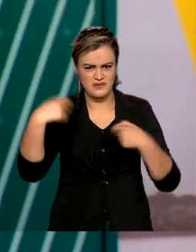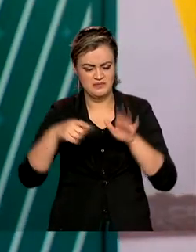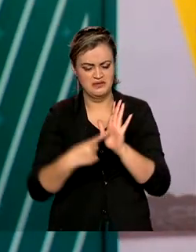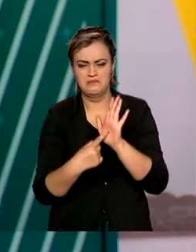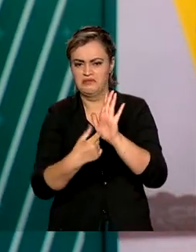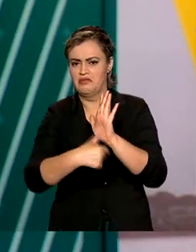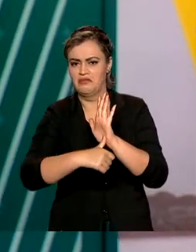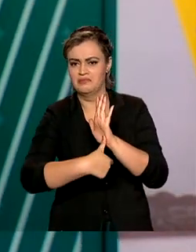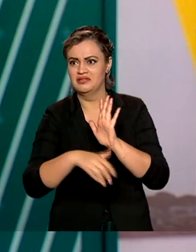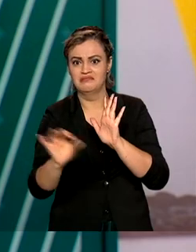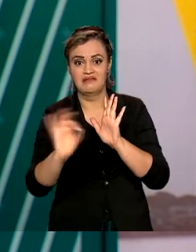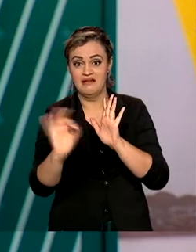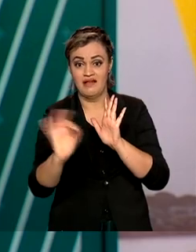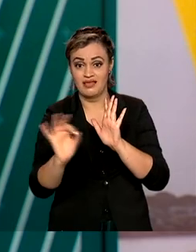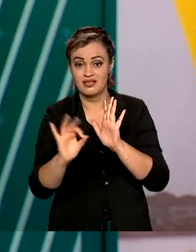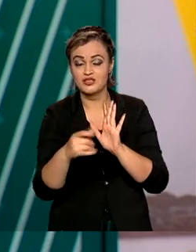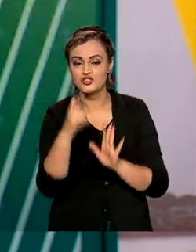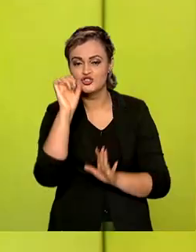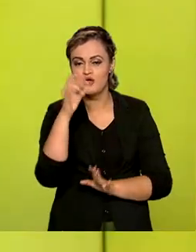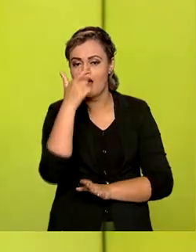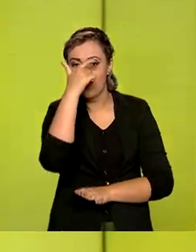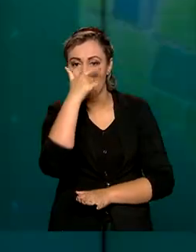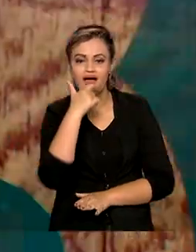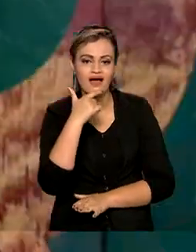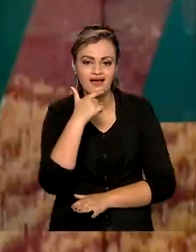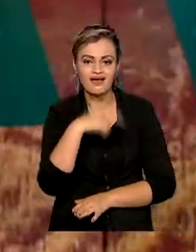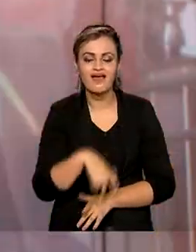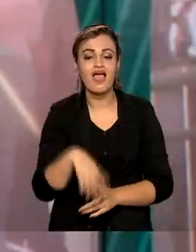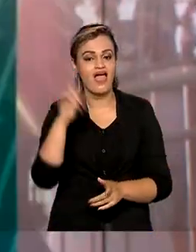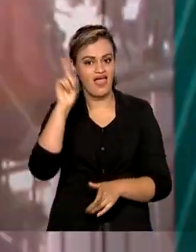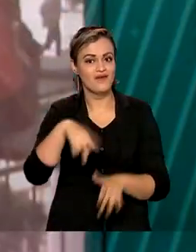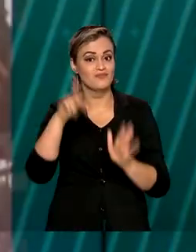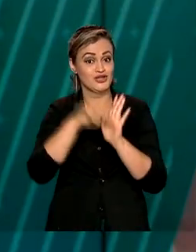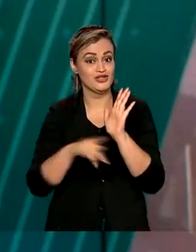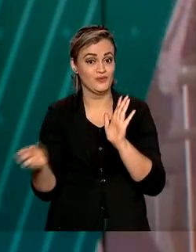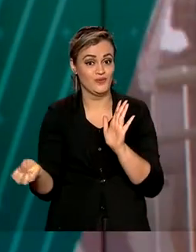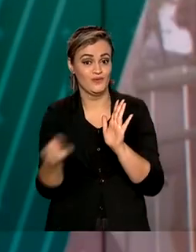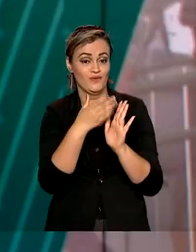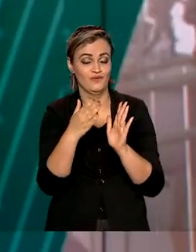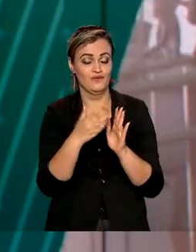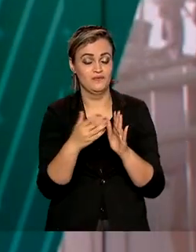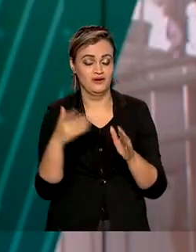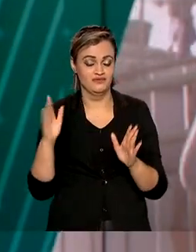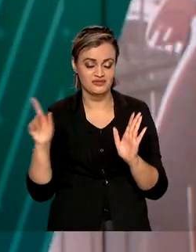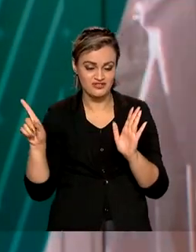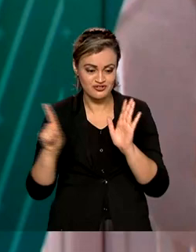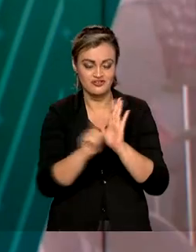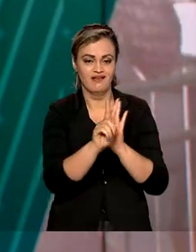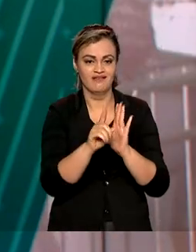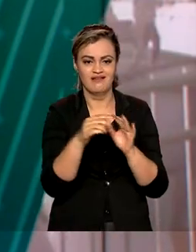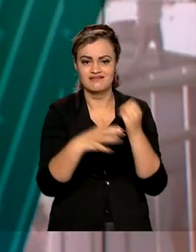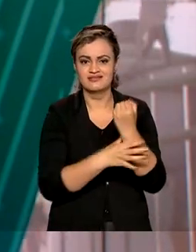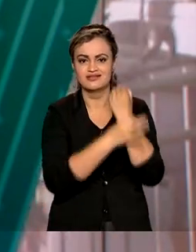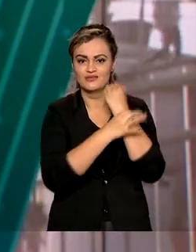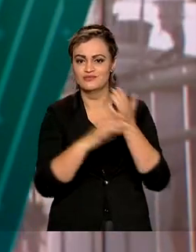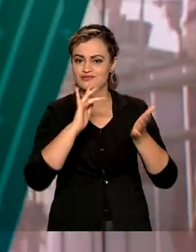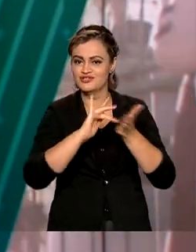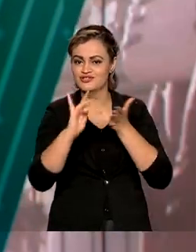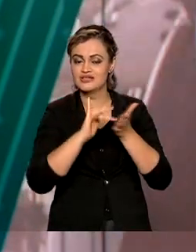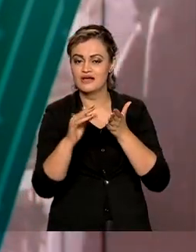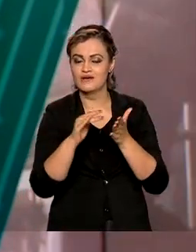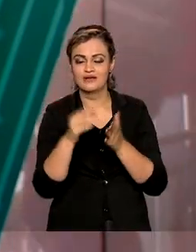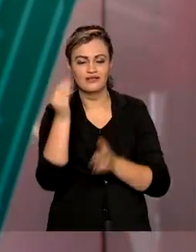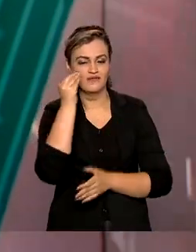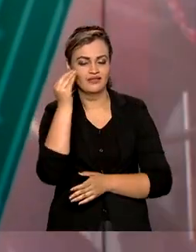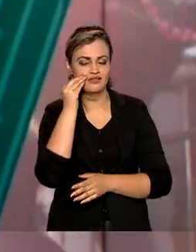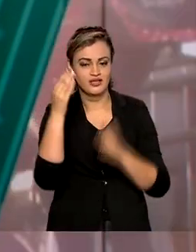mostrar qualquer documento, apenas o seu rosto? É o que promete o projeto Embarque Mais Seguro 100% Digital, que entrou